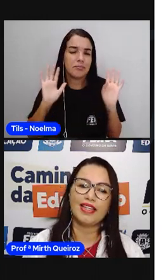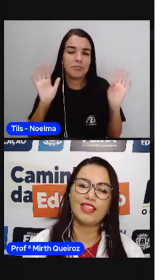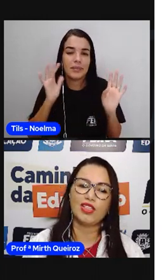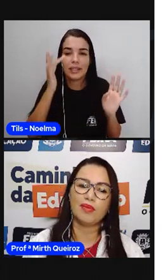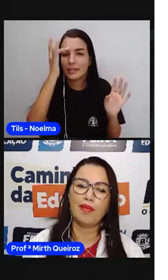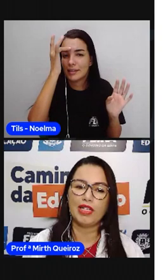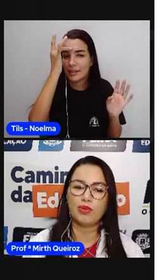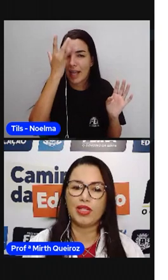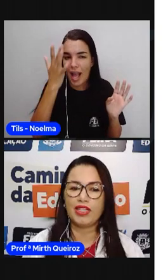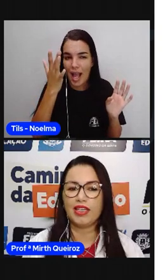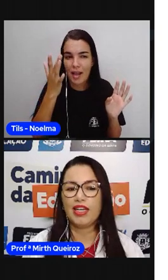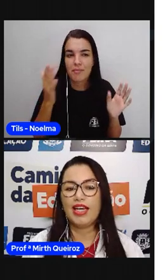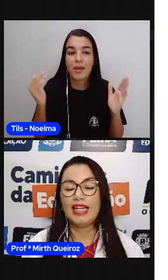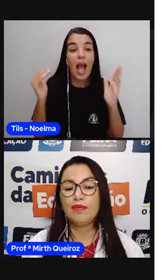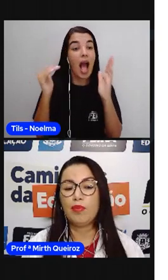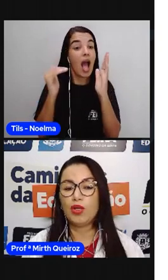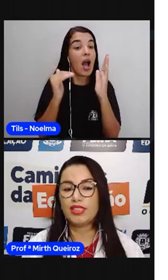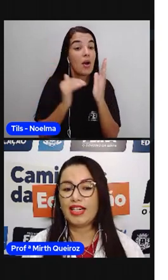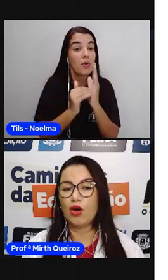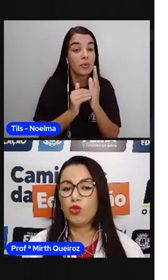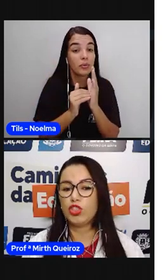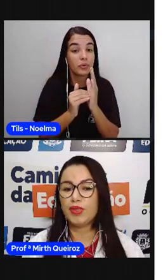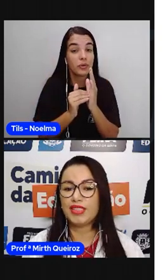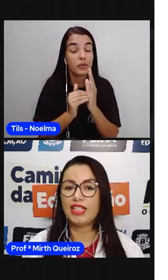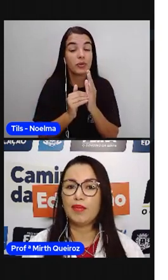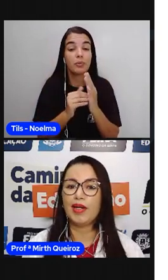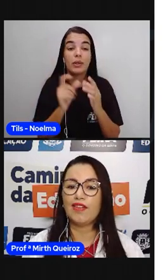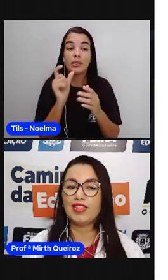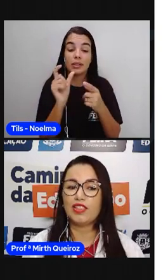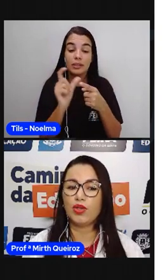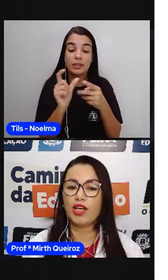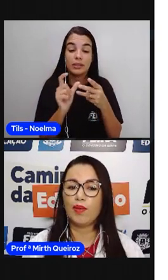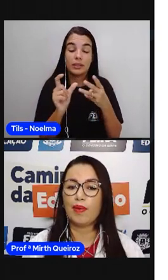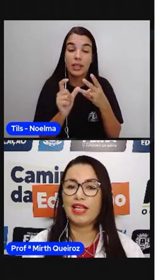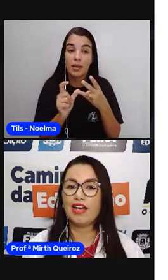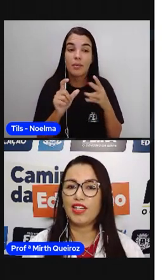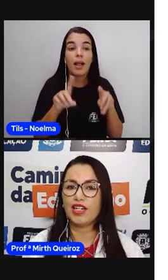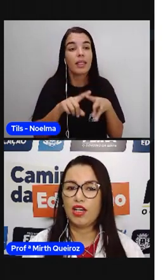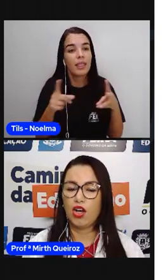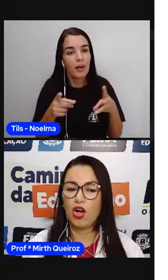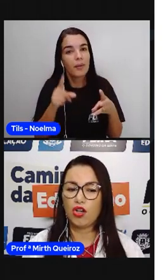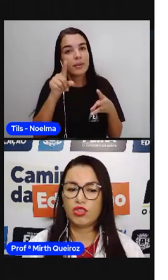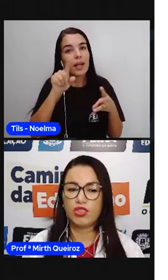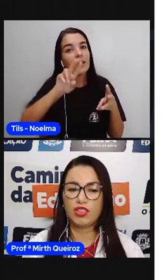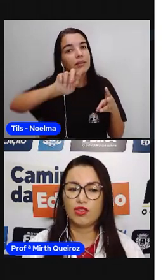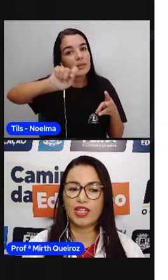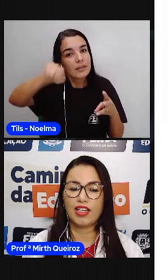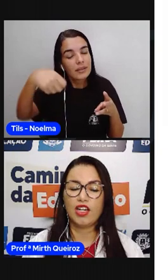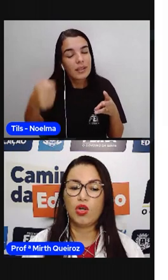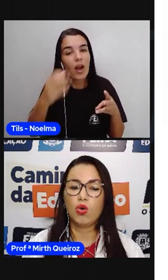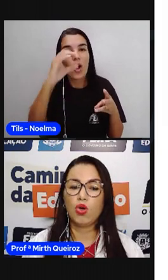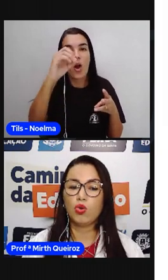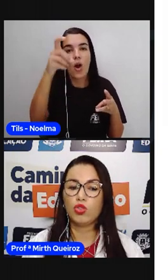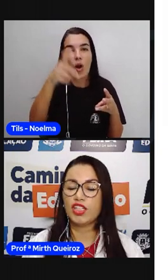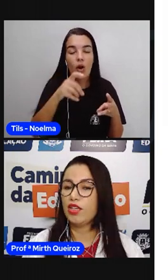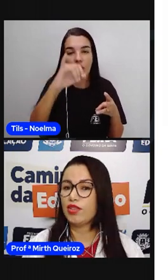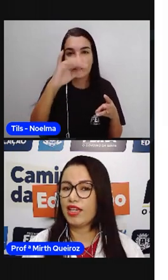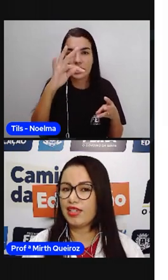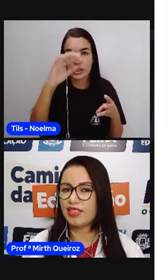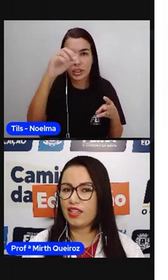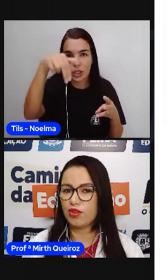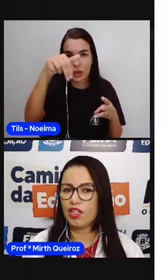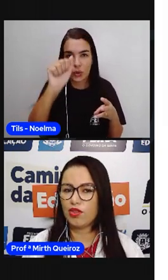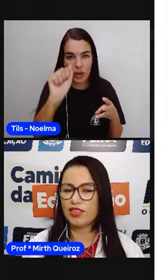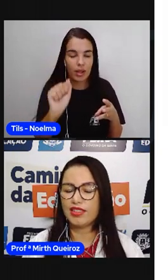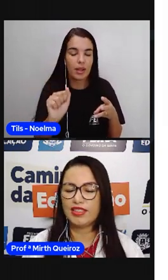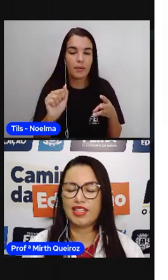testa em internet de chamamento aí. Por ser a última sílaba, ela vai ser o quê? Uma palavra oxítona. Coruja. Não